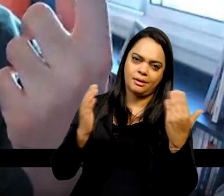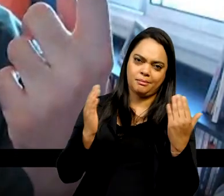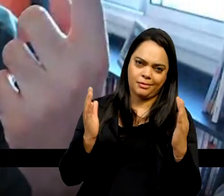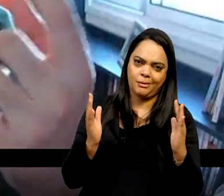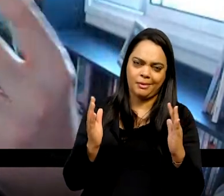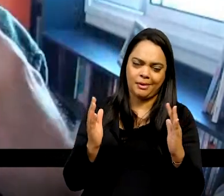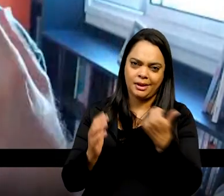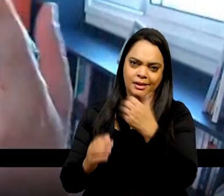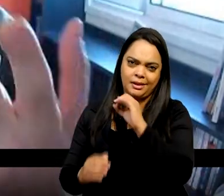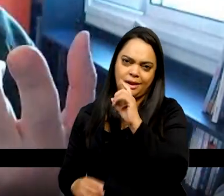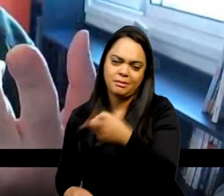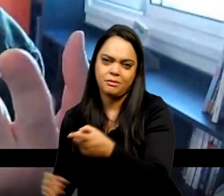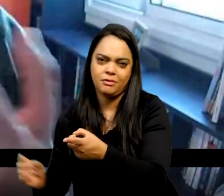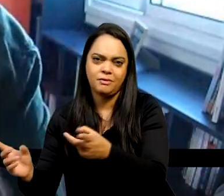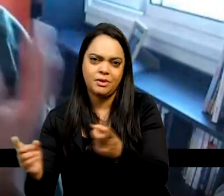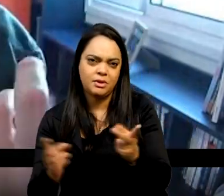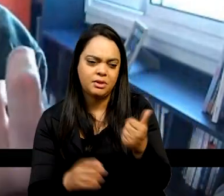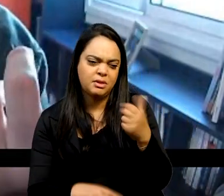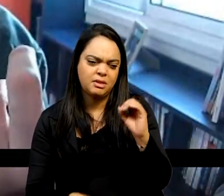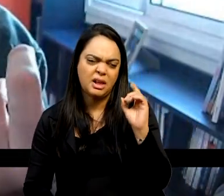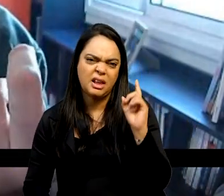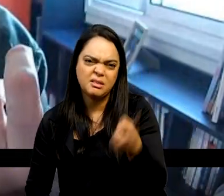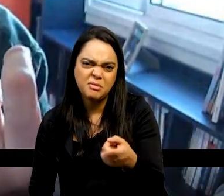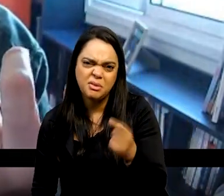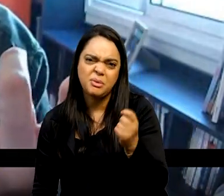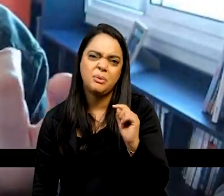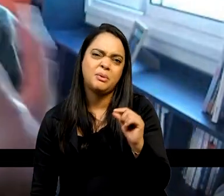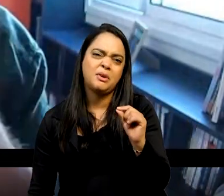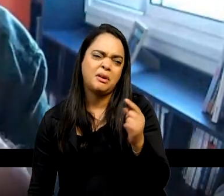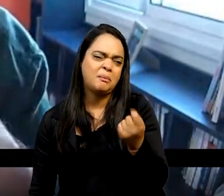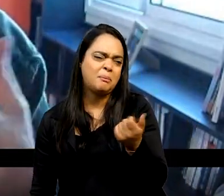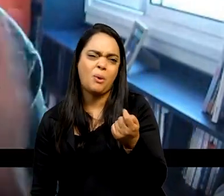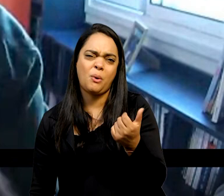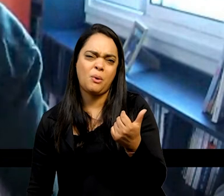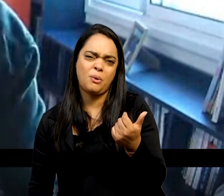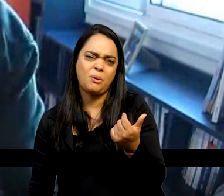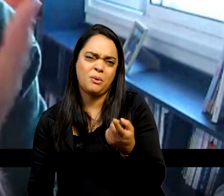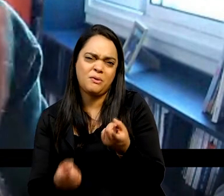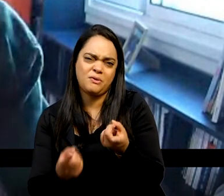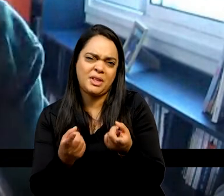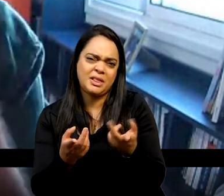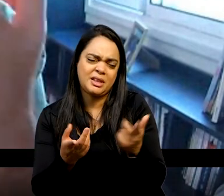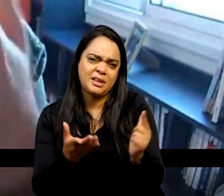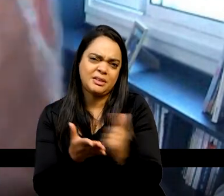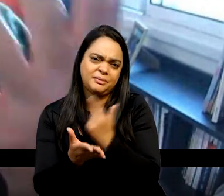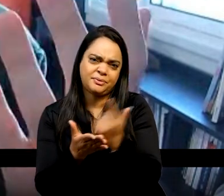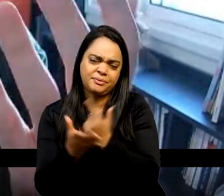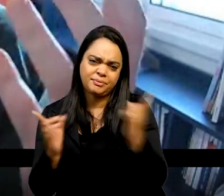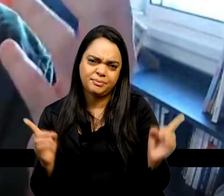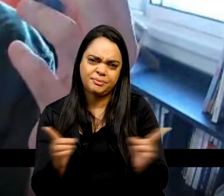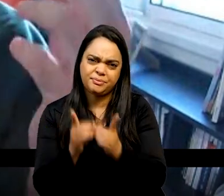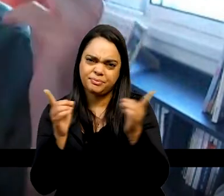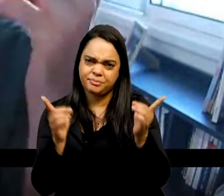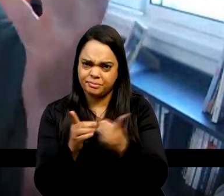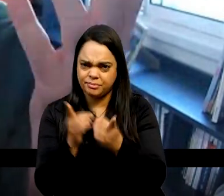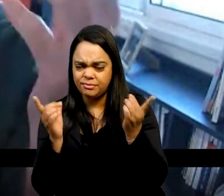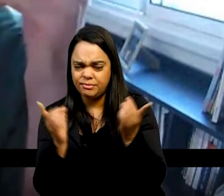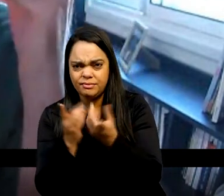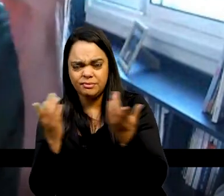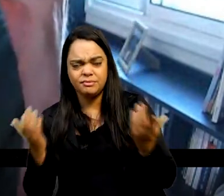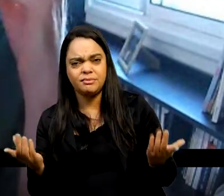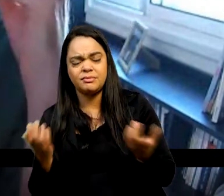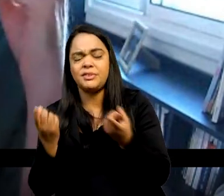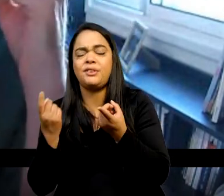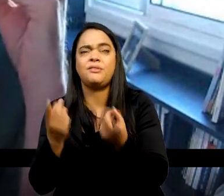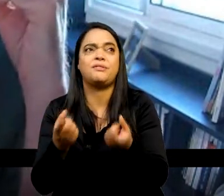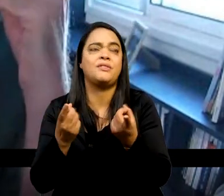mil é uma cifra irrisória para um livro didático. Tem que ser, enfim, de muitos múltiplos desse número aí para um